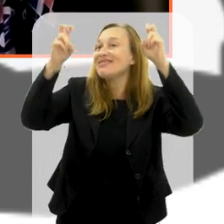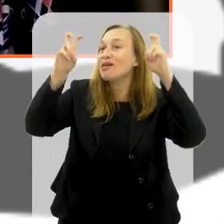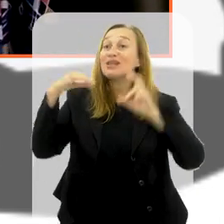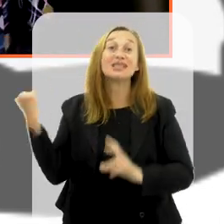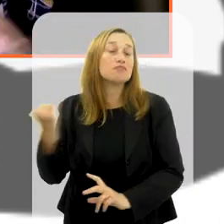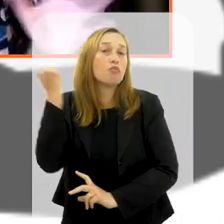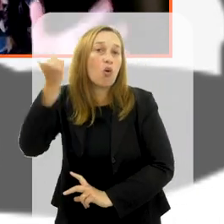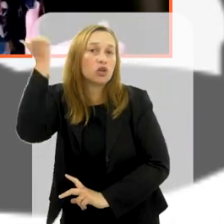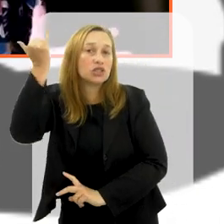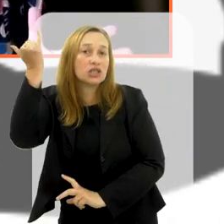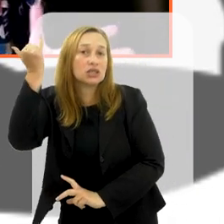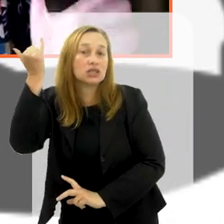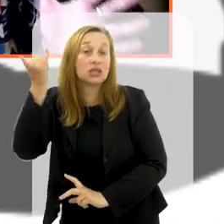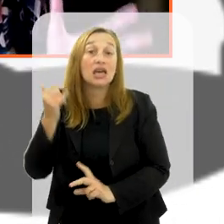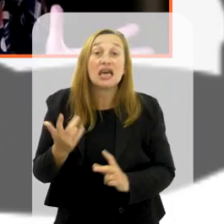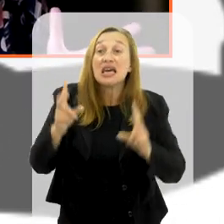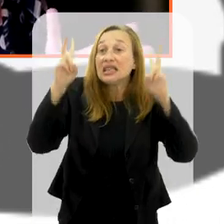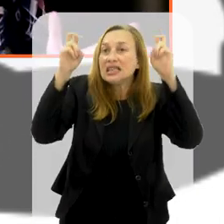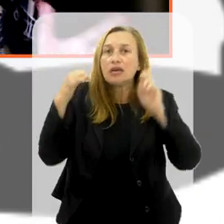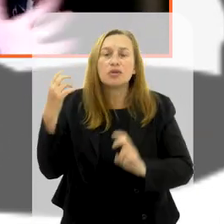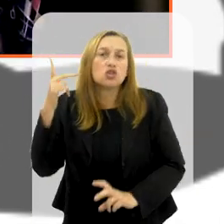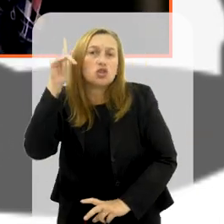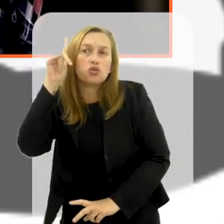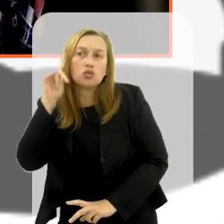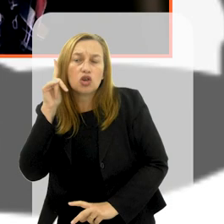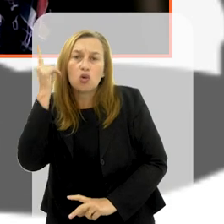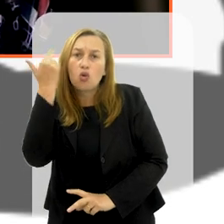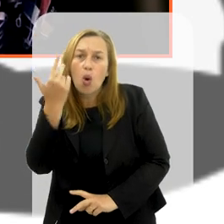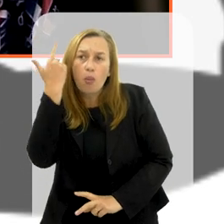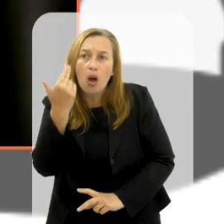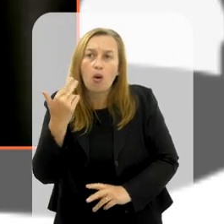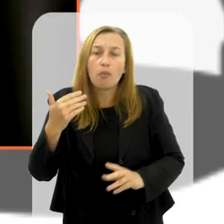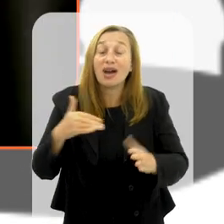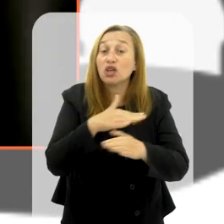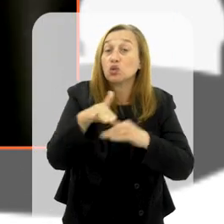relevantes, que são temas comuns entre esses países.